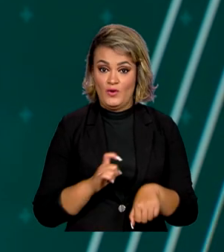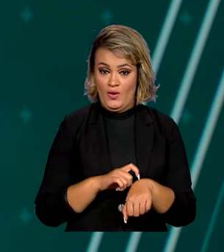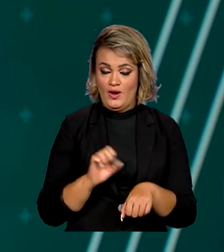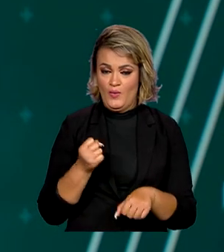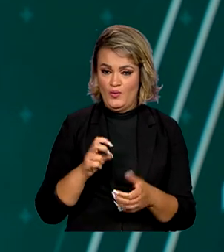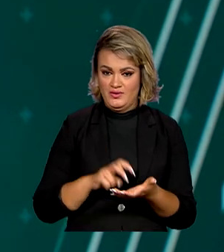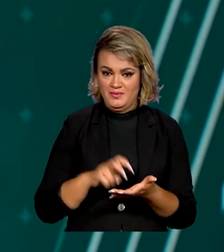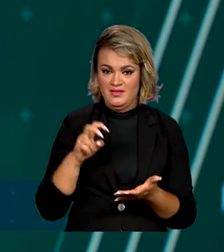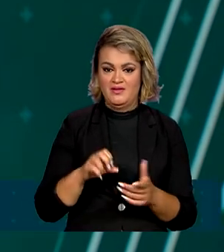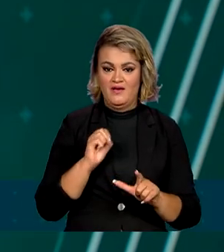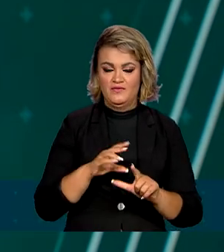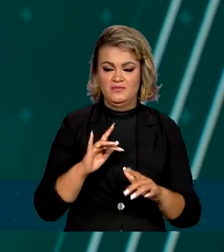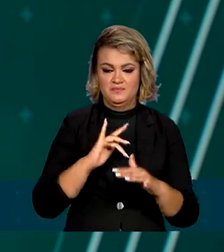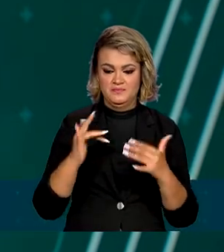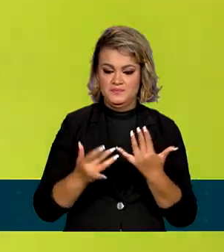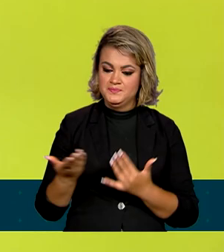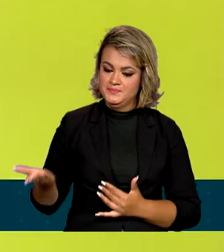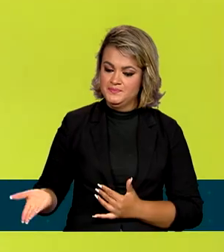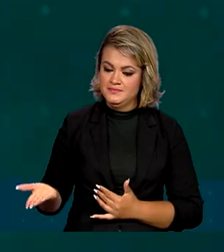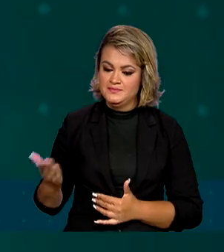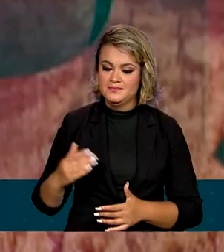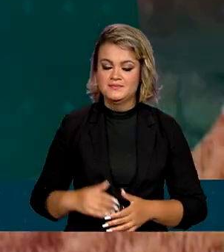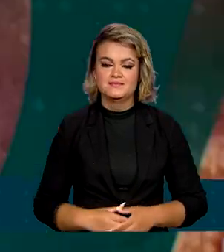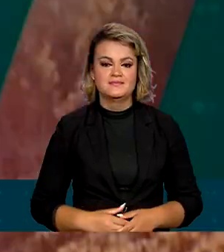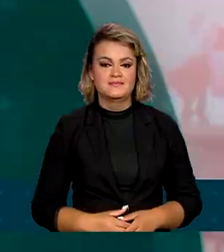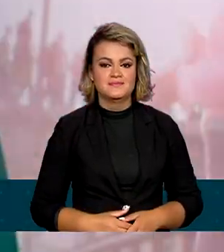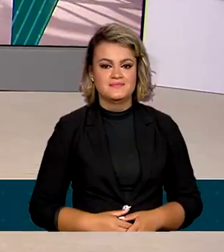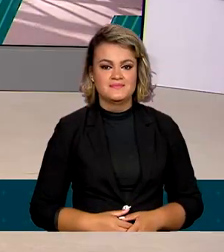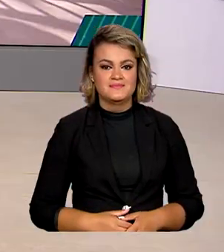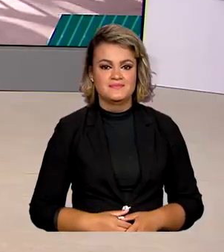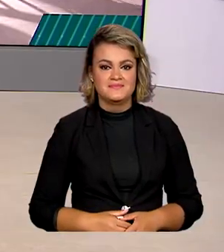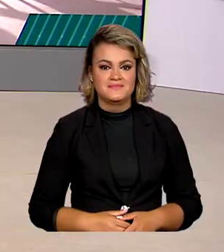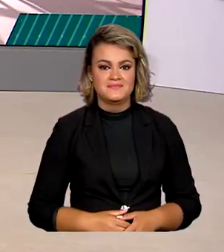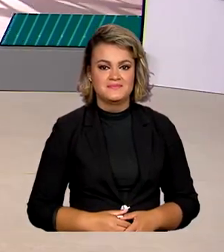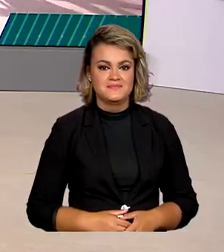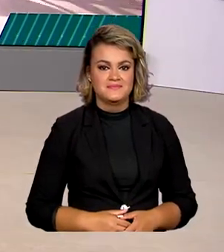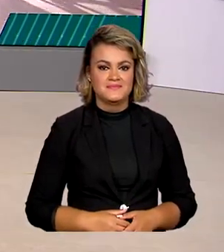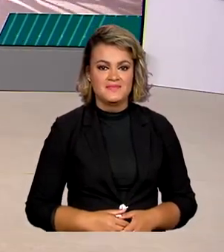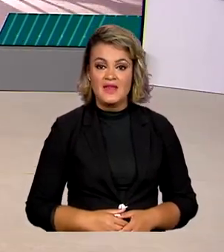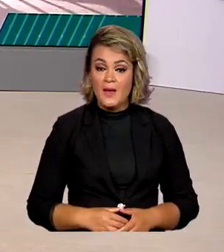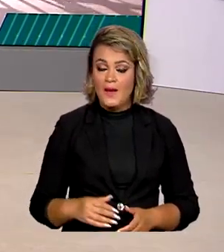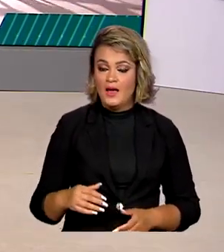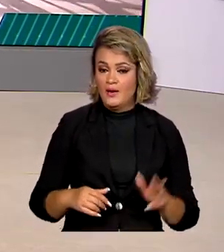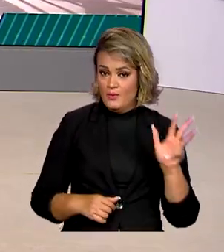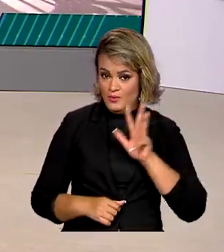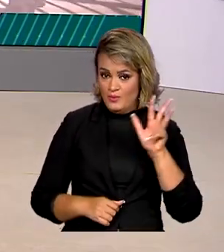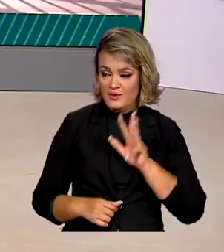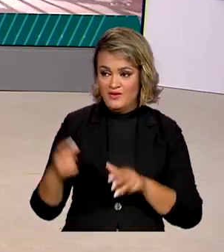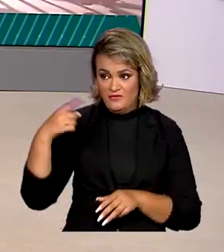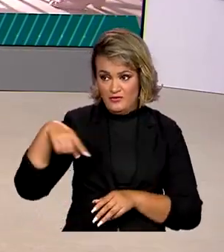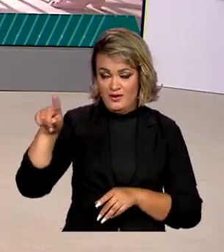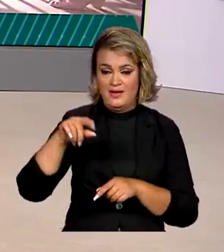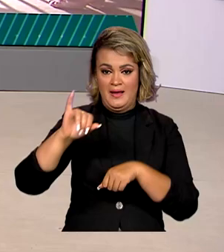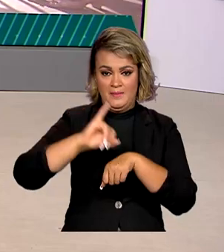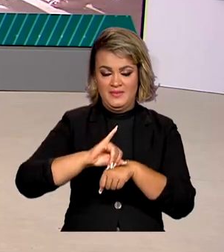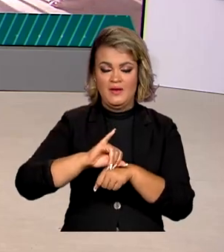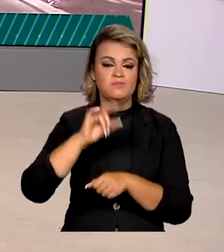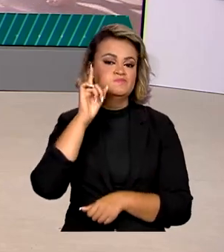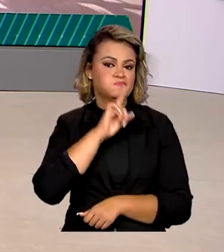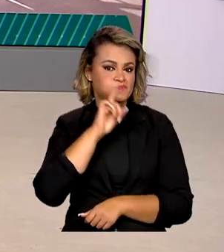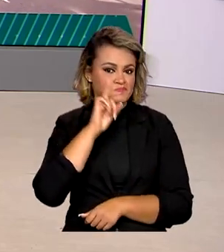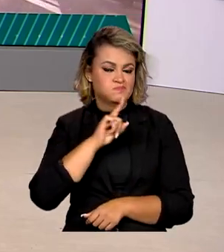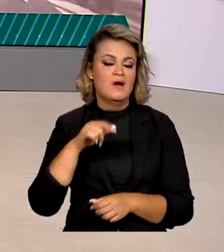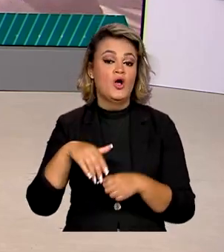Oito horas da manhã, estamos ao vivo também pelas redes sociais. O presidente Lula já está em Washington. Hoje tem